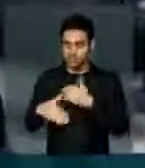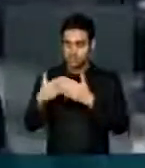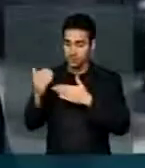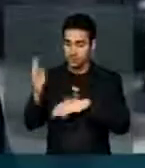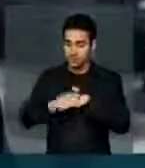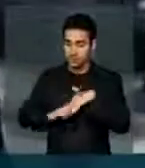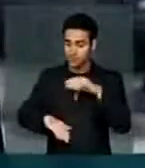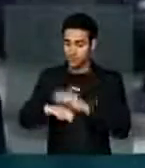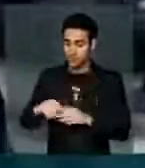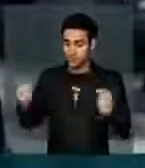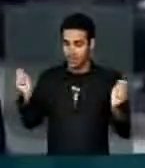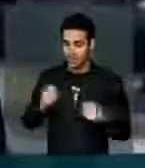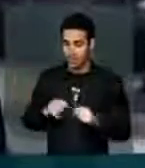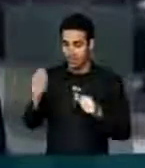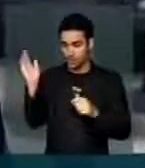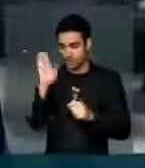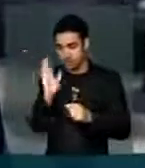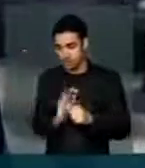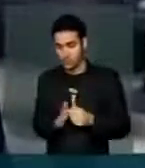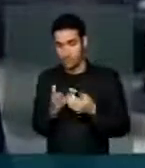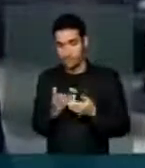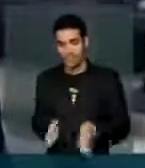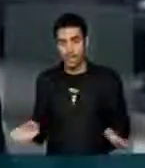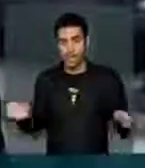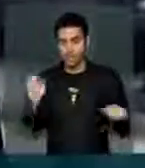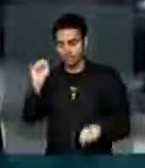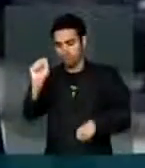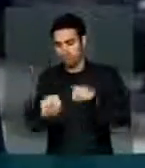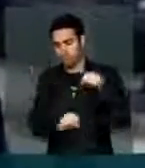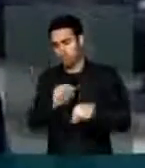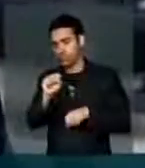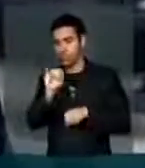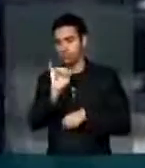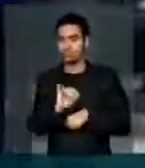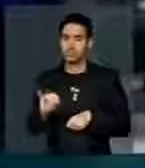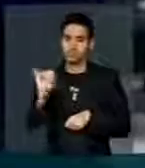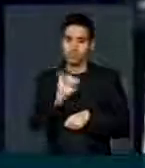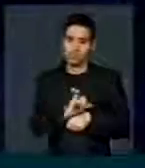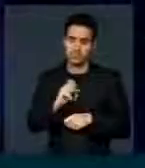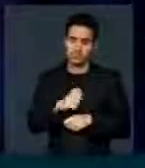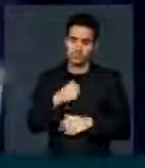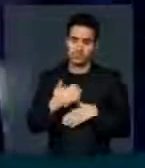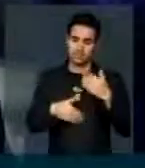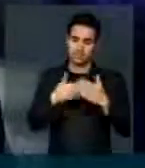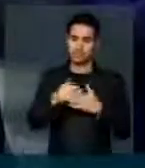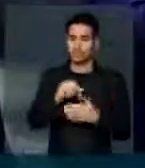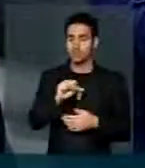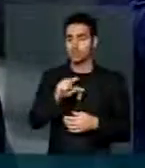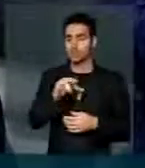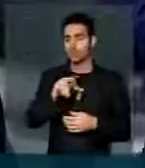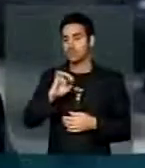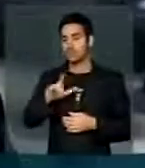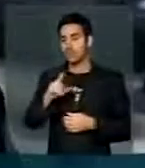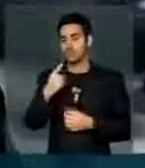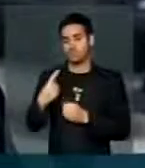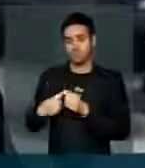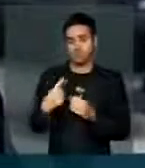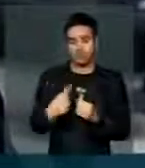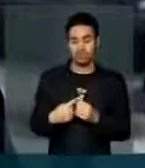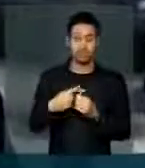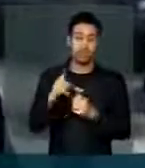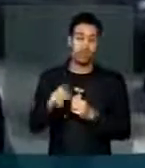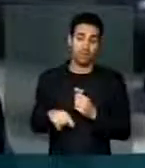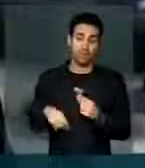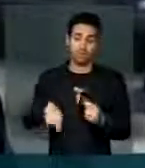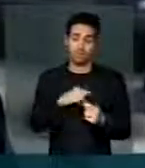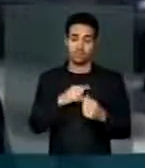capacidade do Brasil de se abrir para esse transporte, que é fundamental para o desenvolvimento sustentável das cidades, é o que a gente